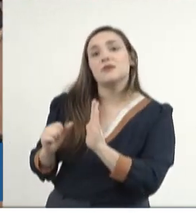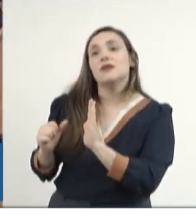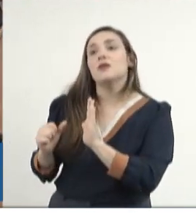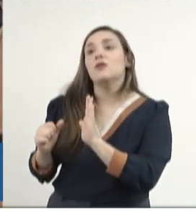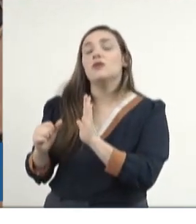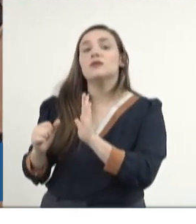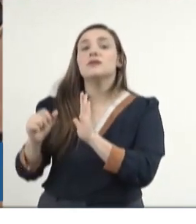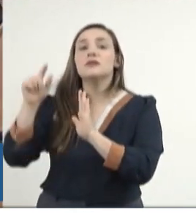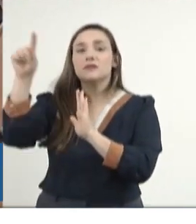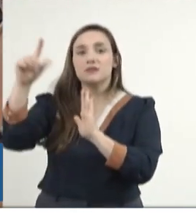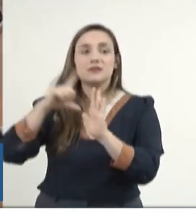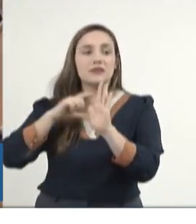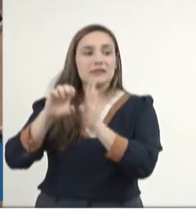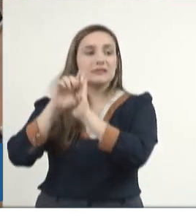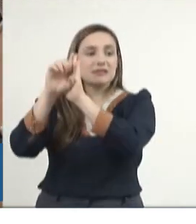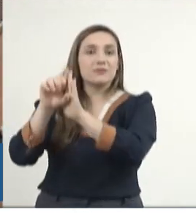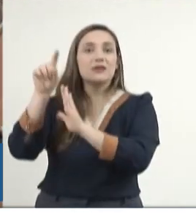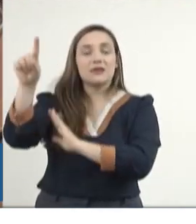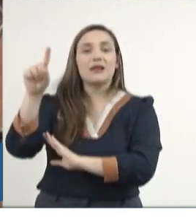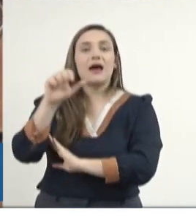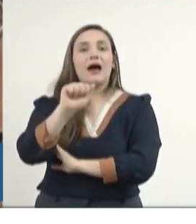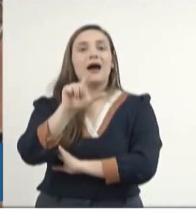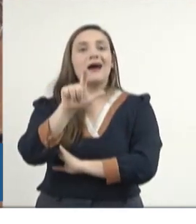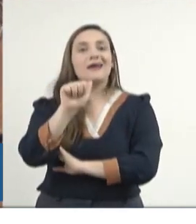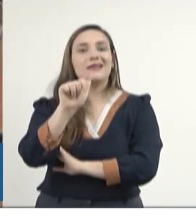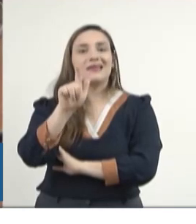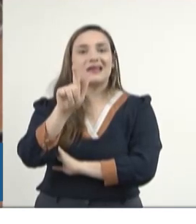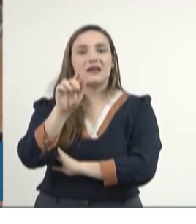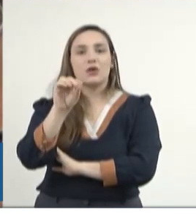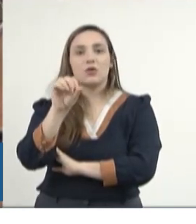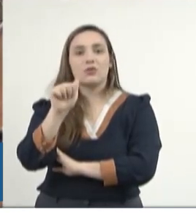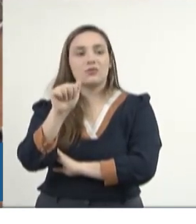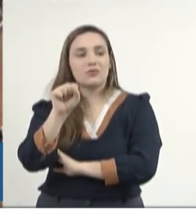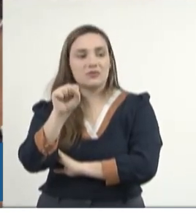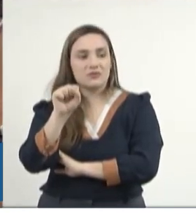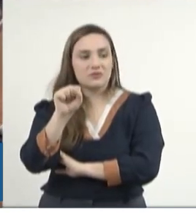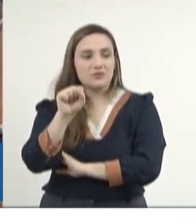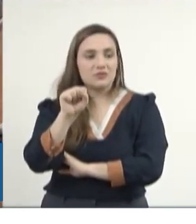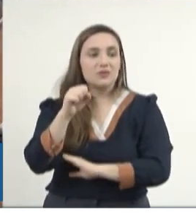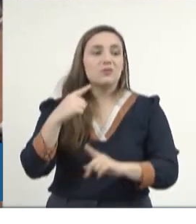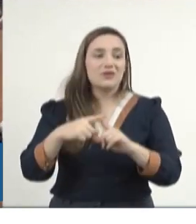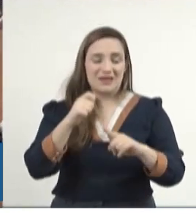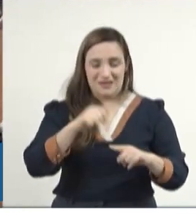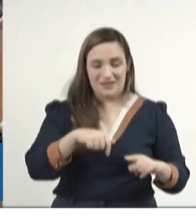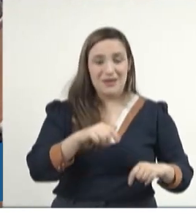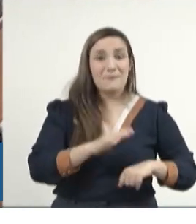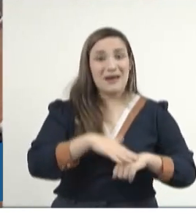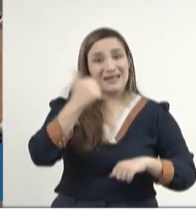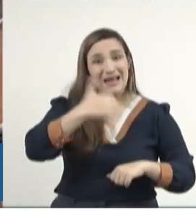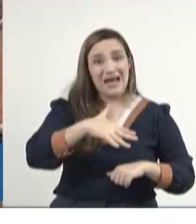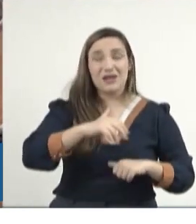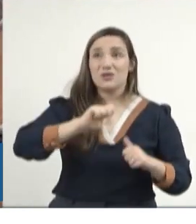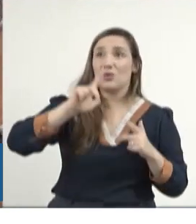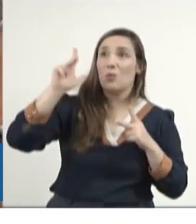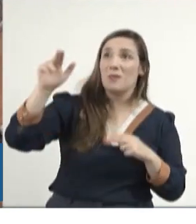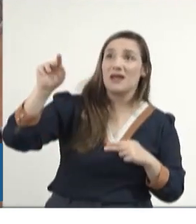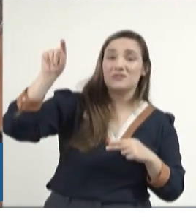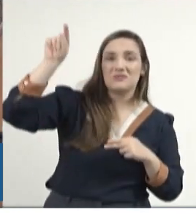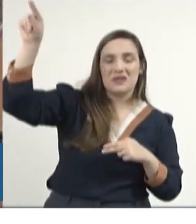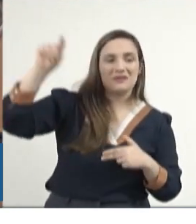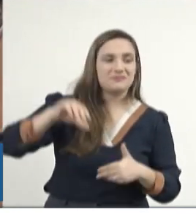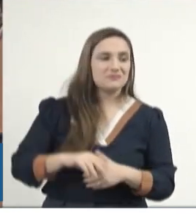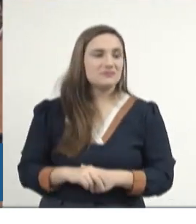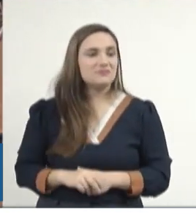Alagoas, que é um salário e meio, só que o nosso custo de vida é mais alto que o deles. E talvez colocar dois salários.